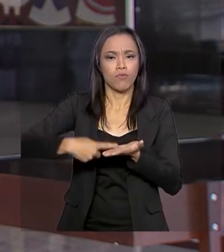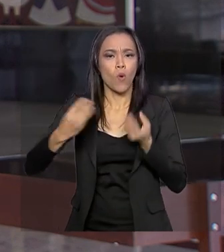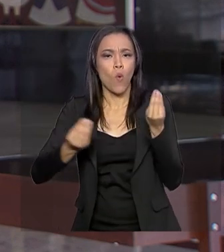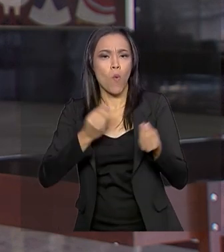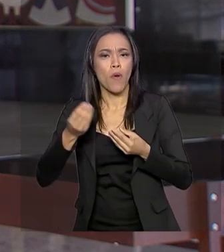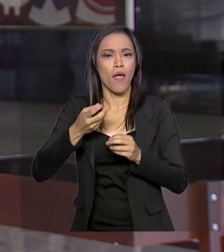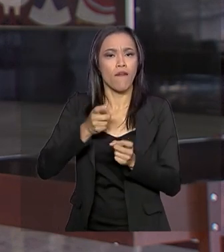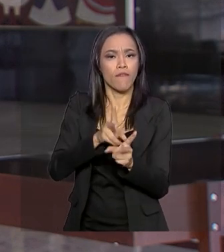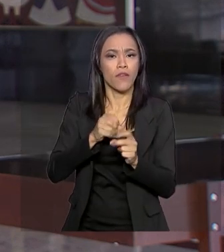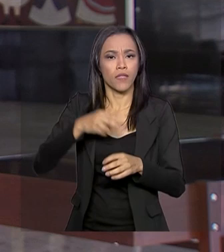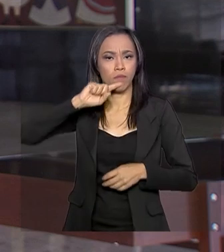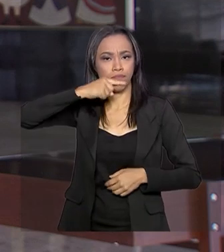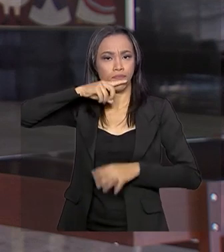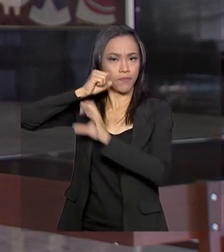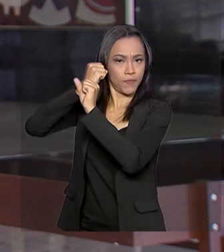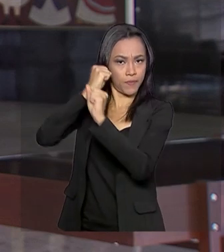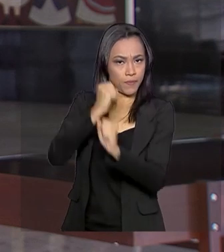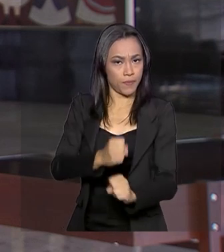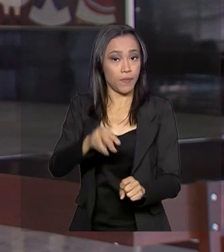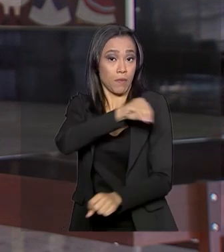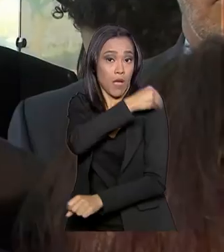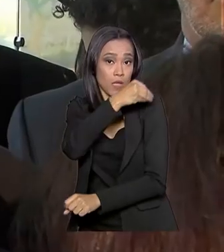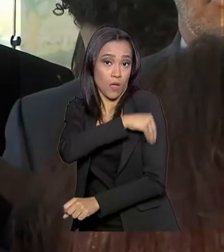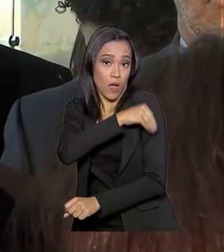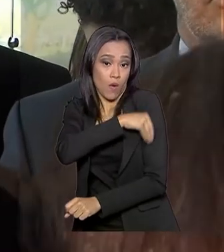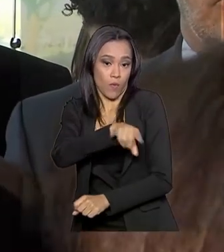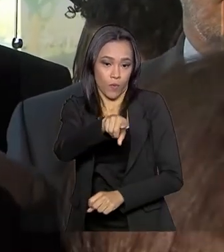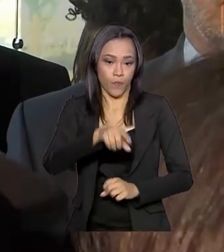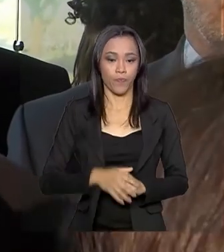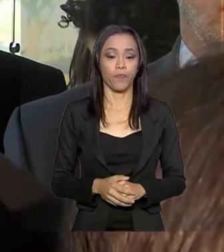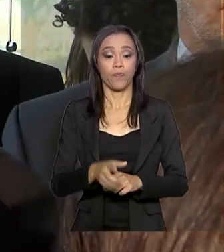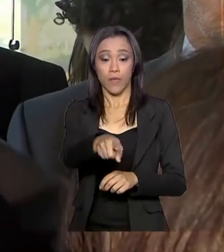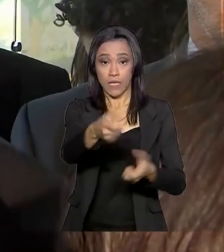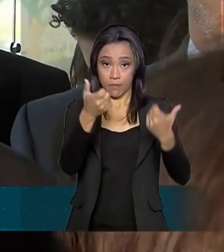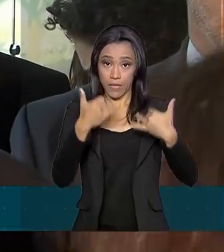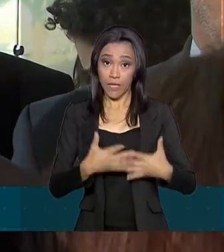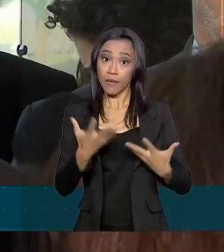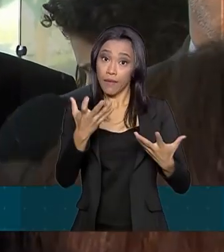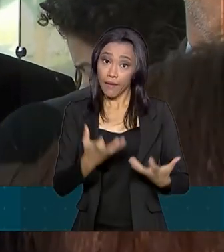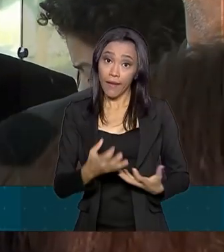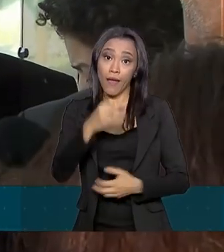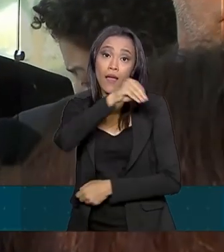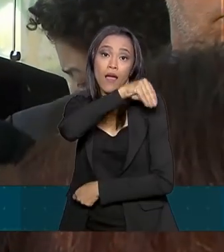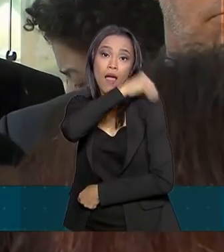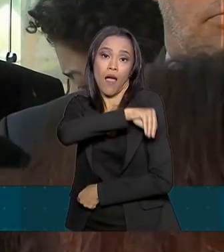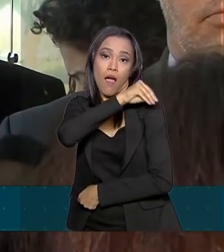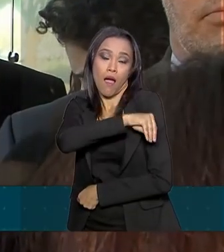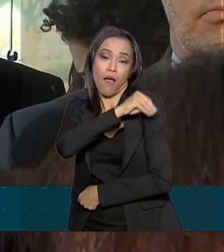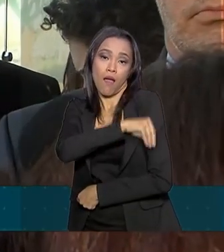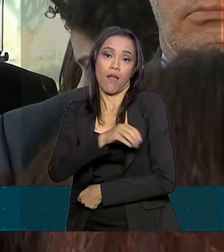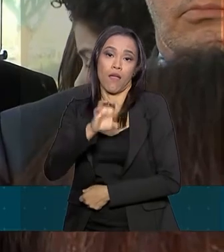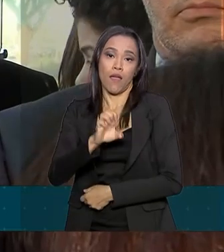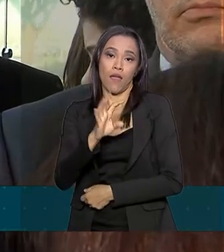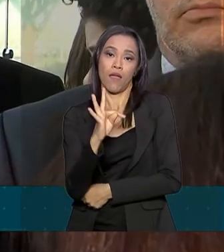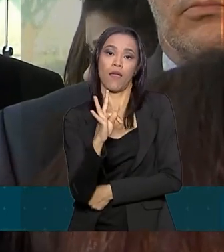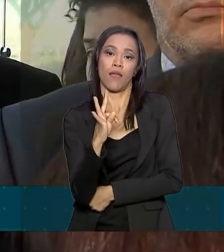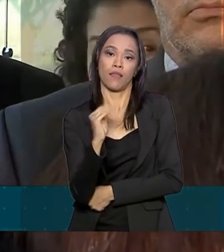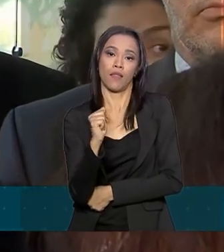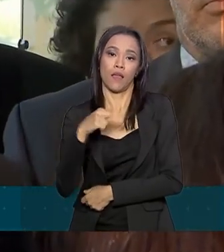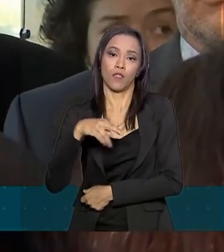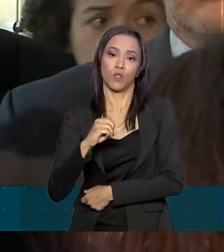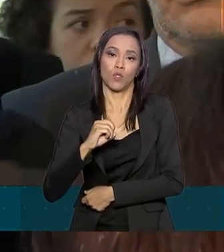-açúcar e do etanol. Vamos ver. Eles têm interesse, por exemplo, em trazer o etanol para cá. E nós temos